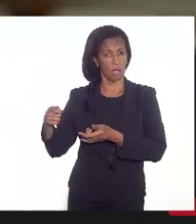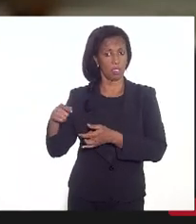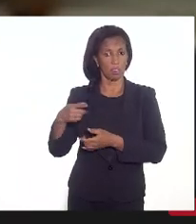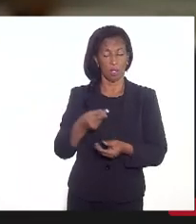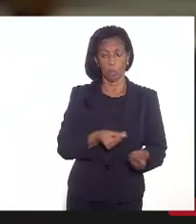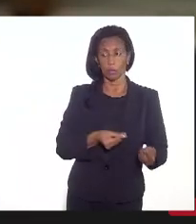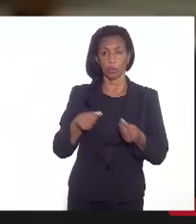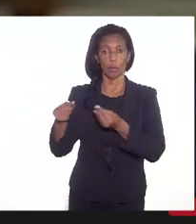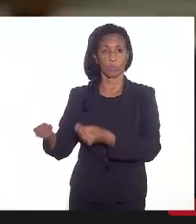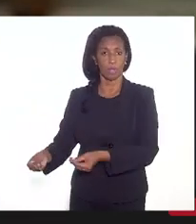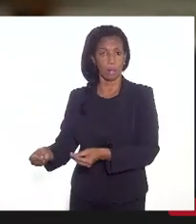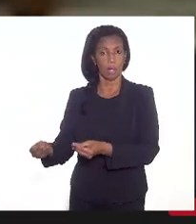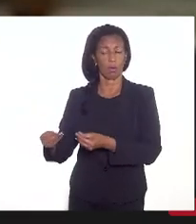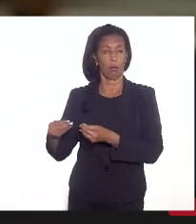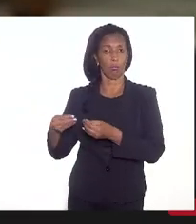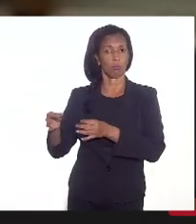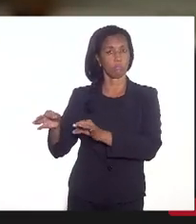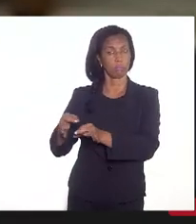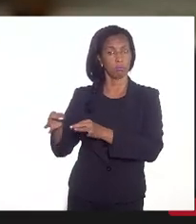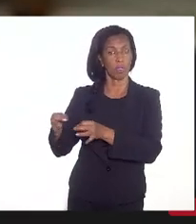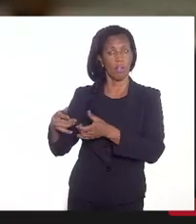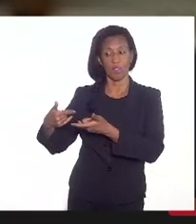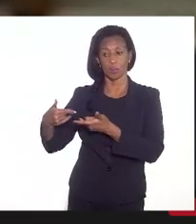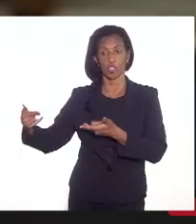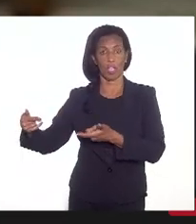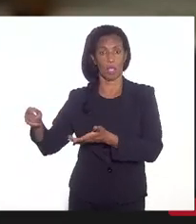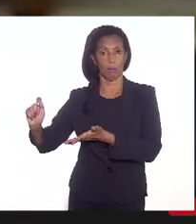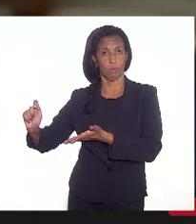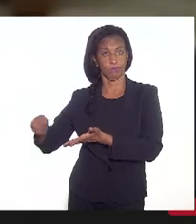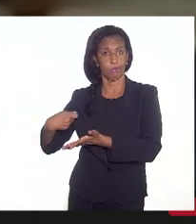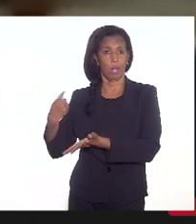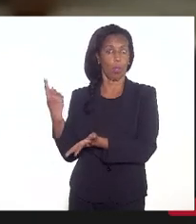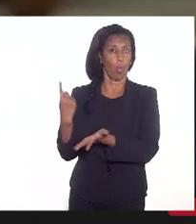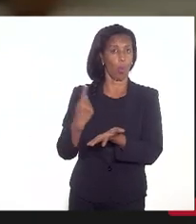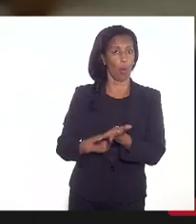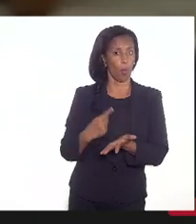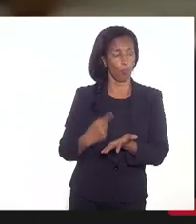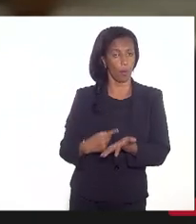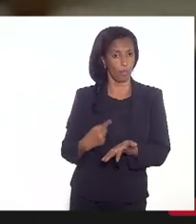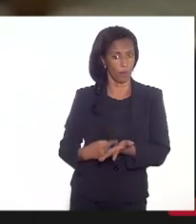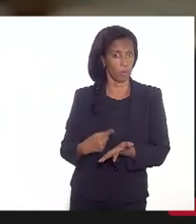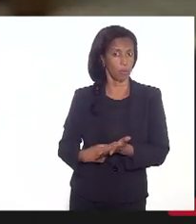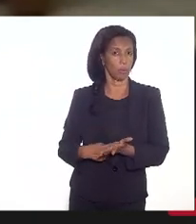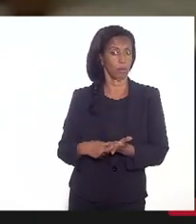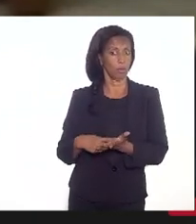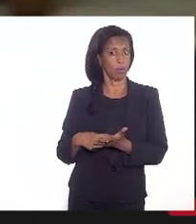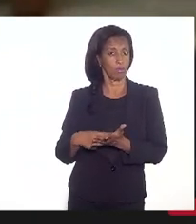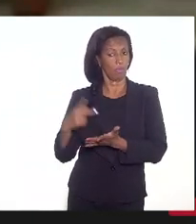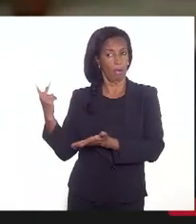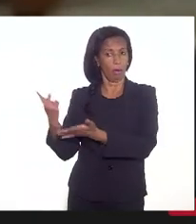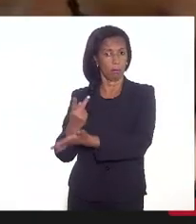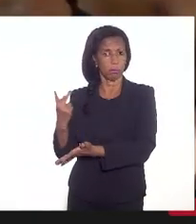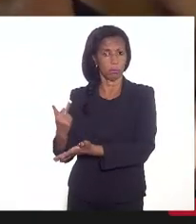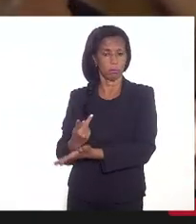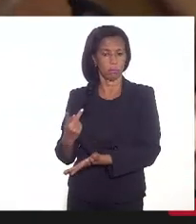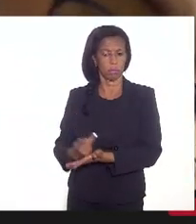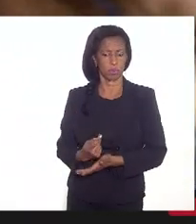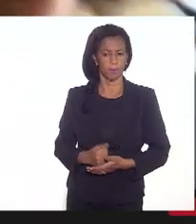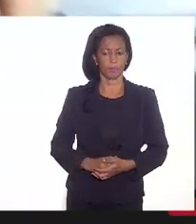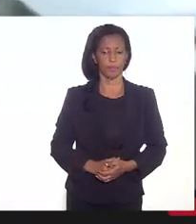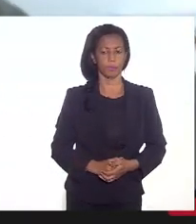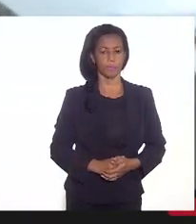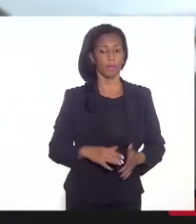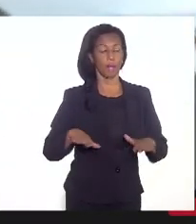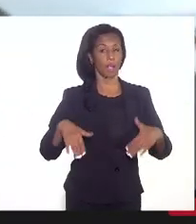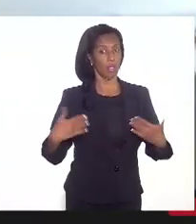estão entregando para as medidas, então, vão fazer um cheque ali dos compromissos que vão sendo cumpridos. Então, Nelson, tem